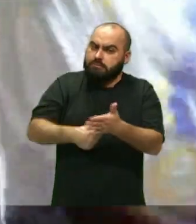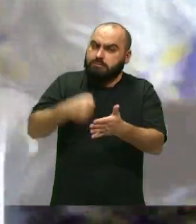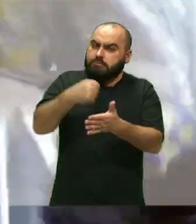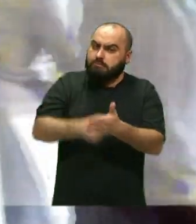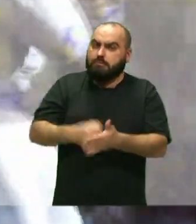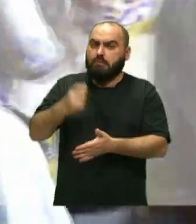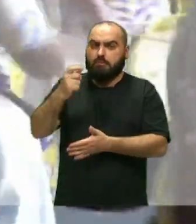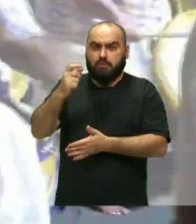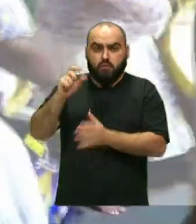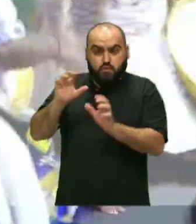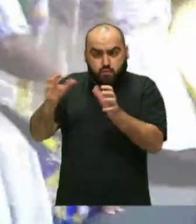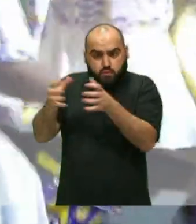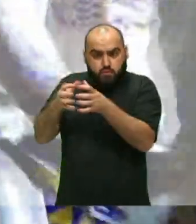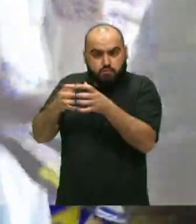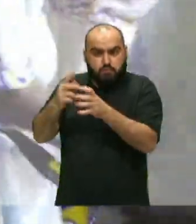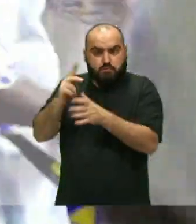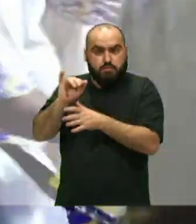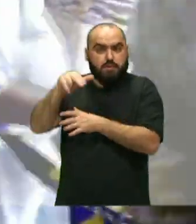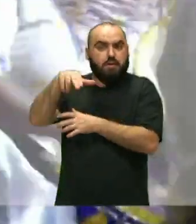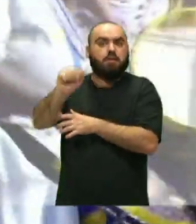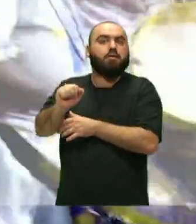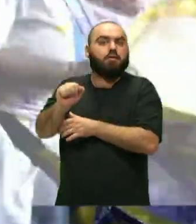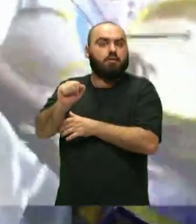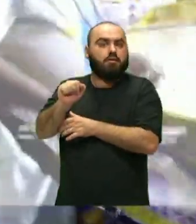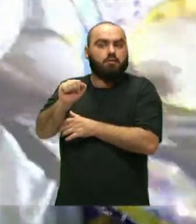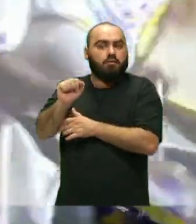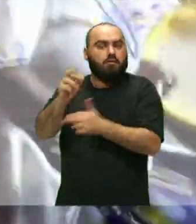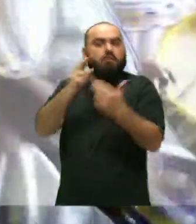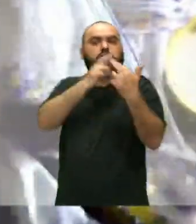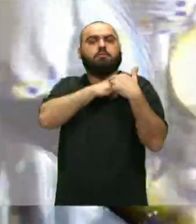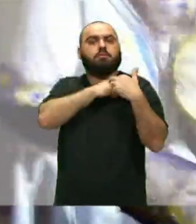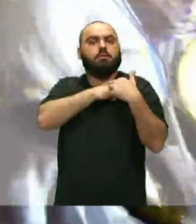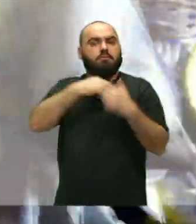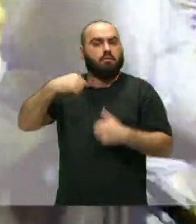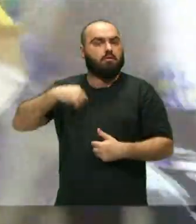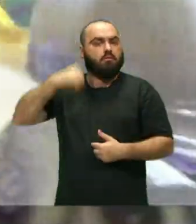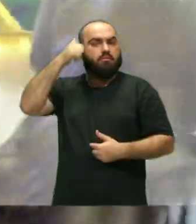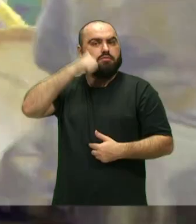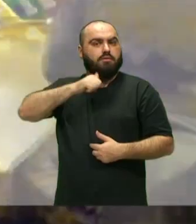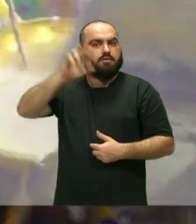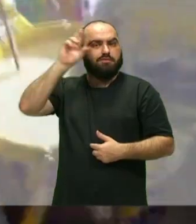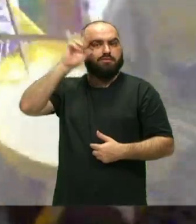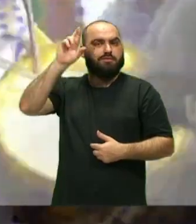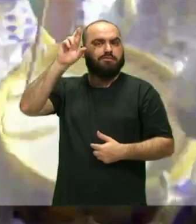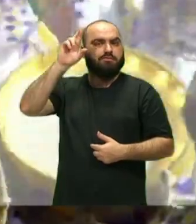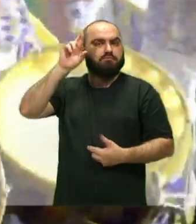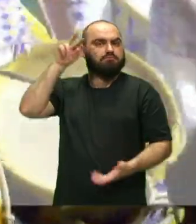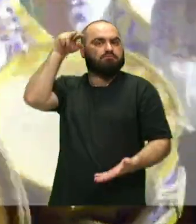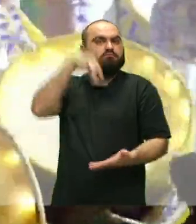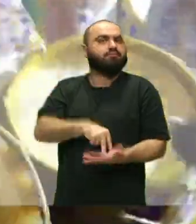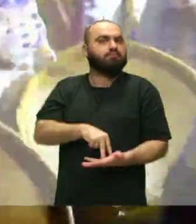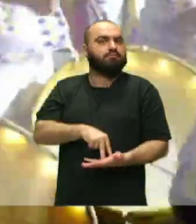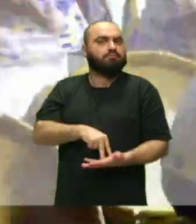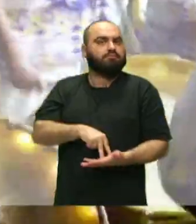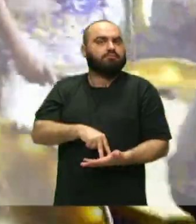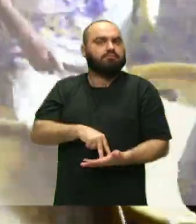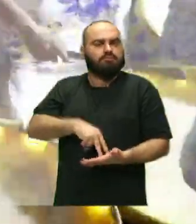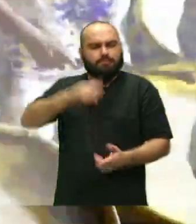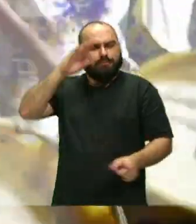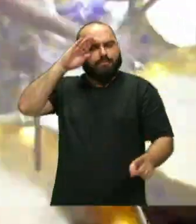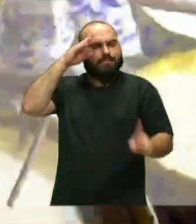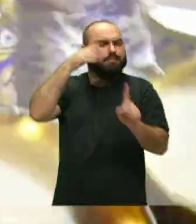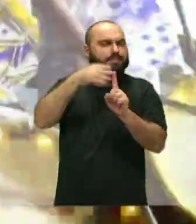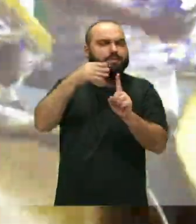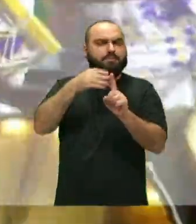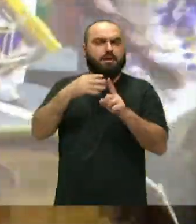levanta, né por ter uma mulher na frente então um dos nossos combates principais assim eu busco trazer